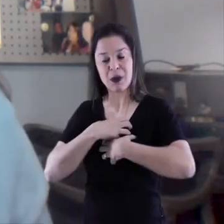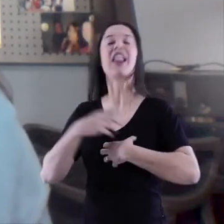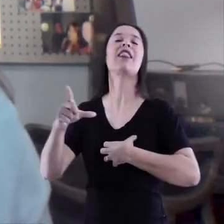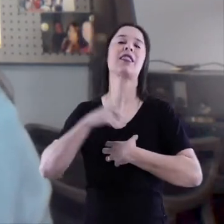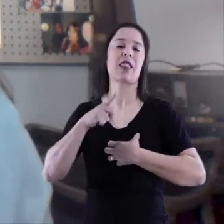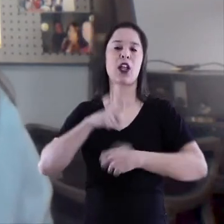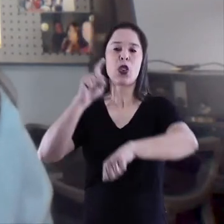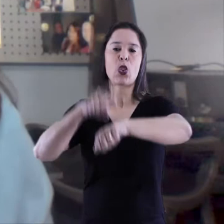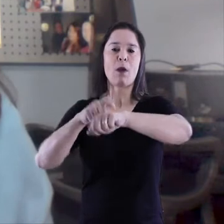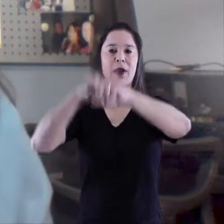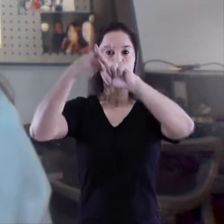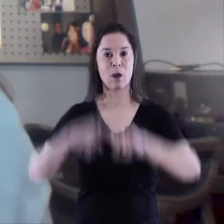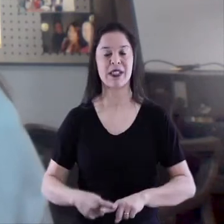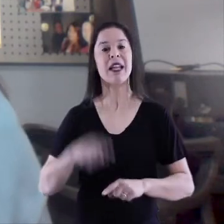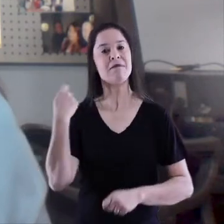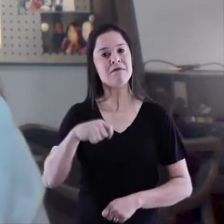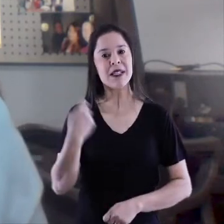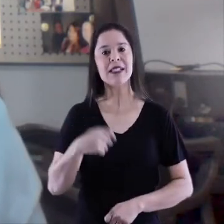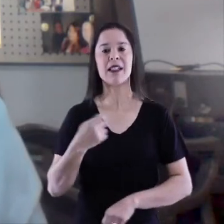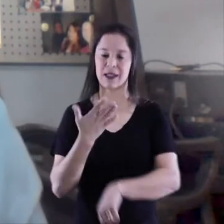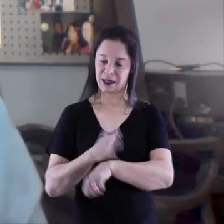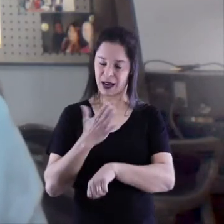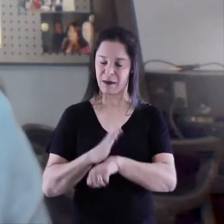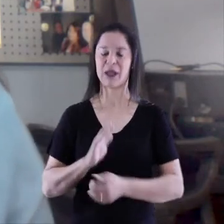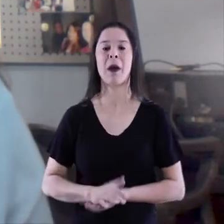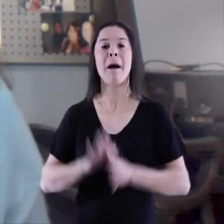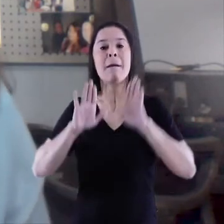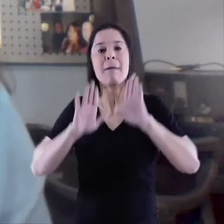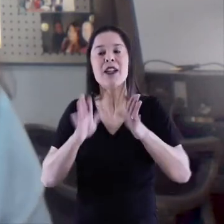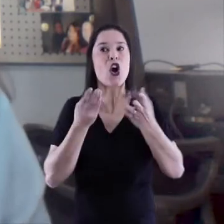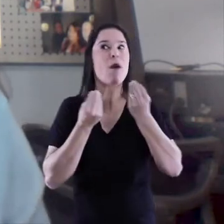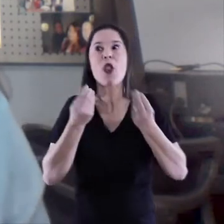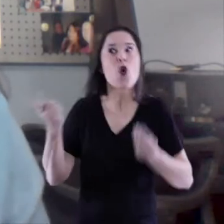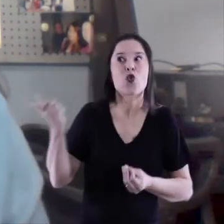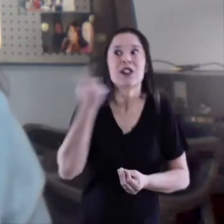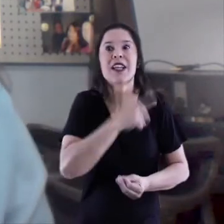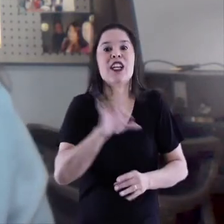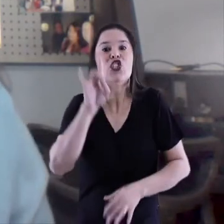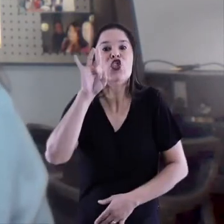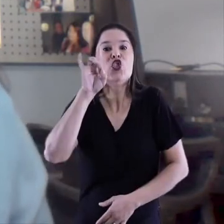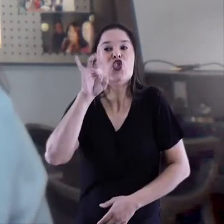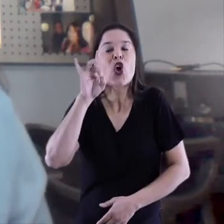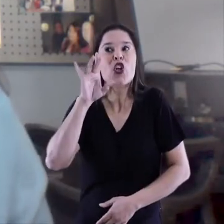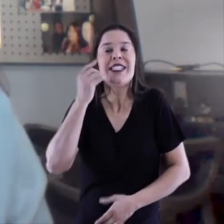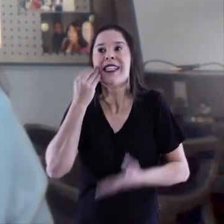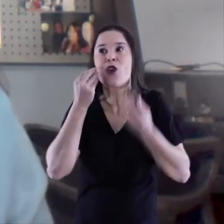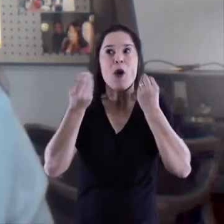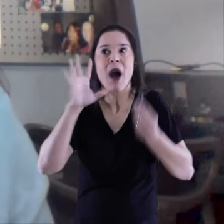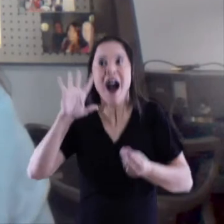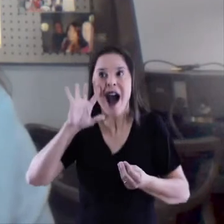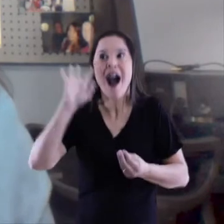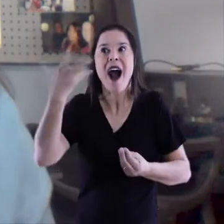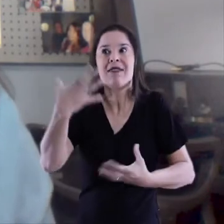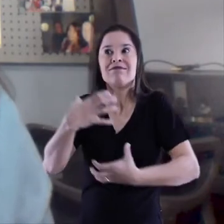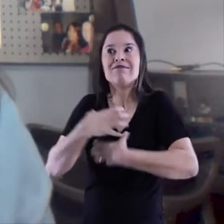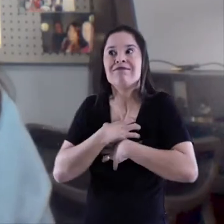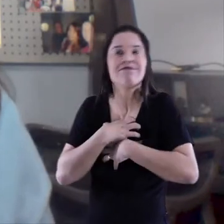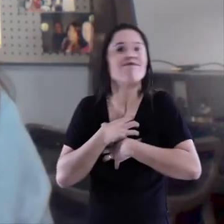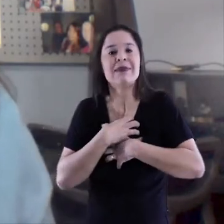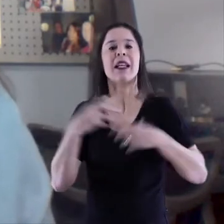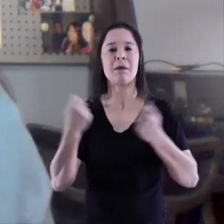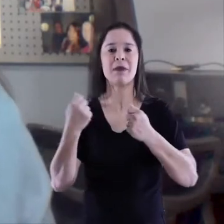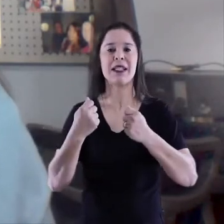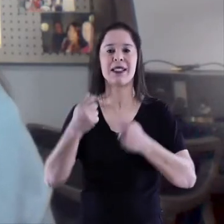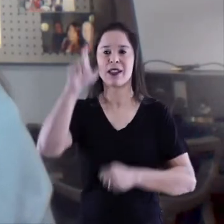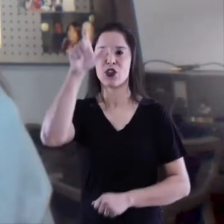tem durante a competição e também nos treinamentos. Como ele não consegue lidar com esse sentimento sozinho,